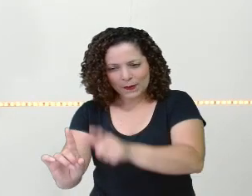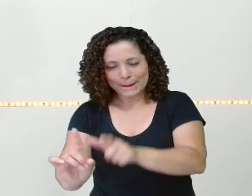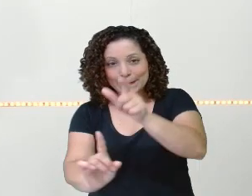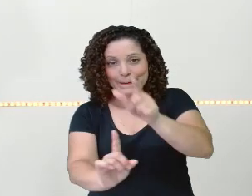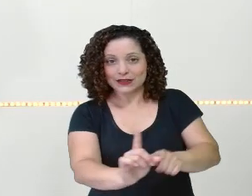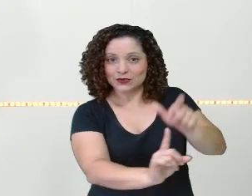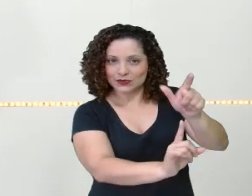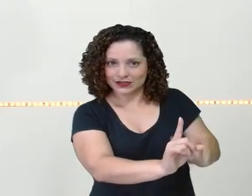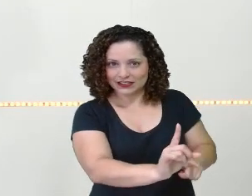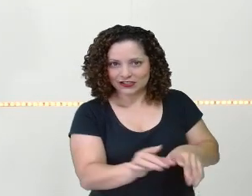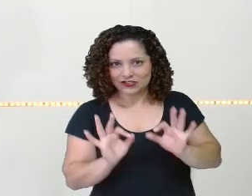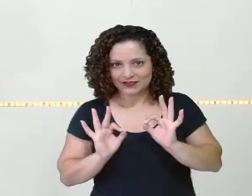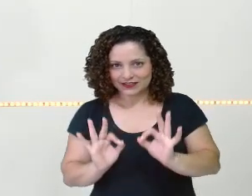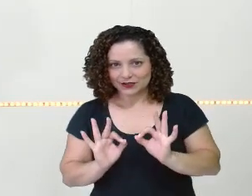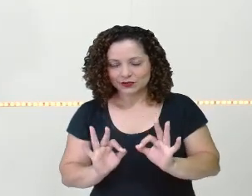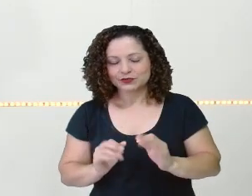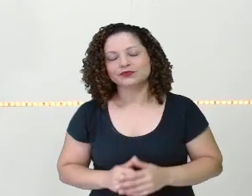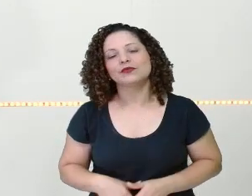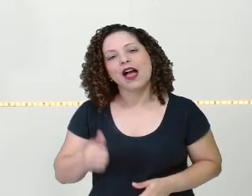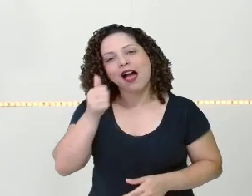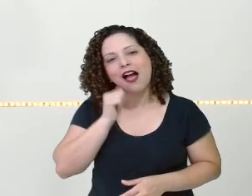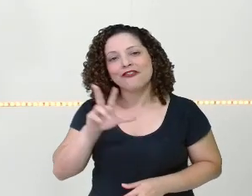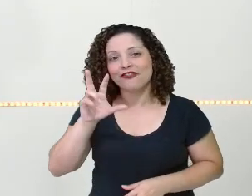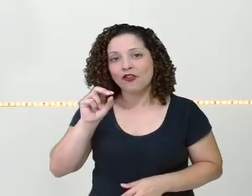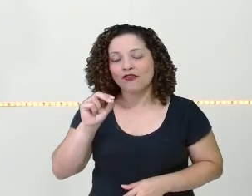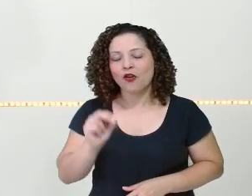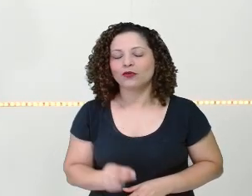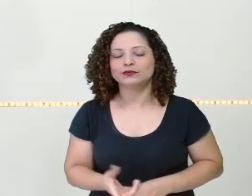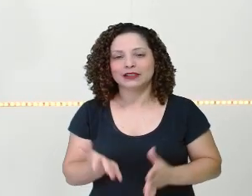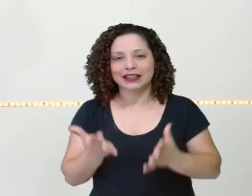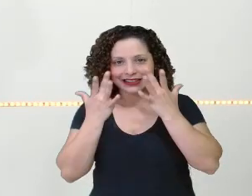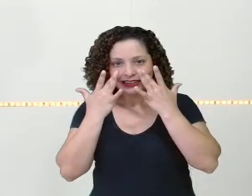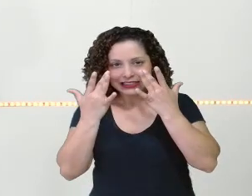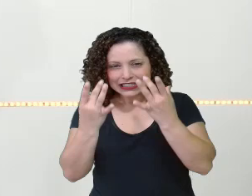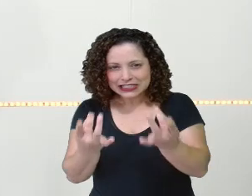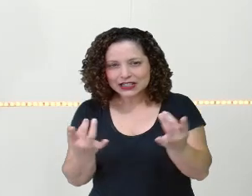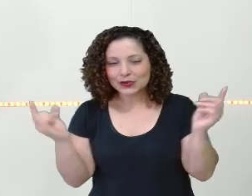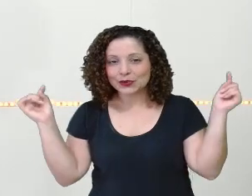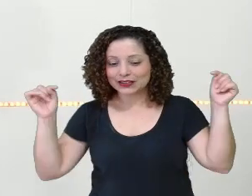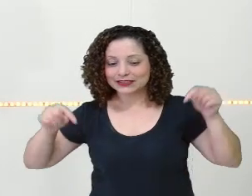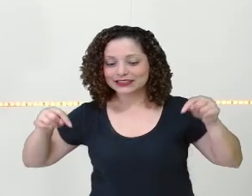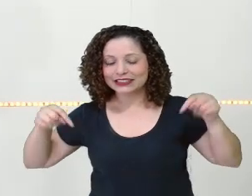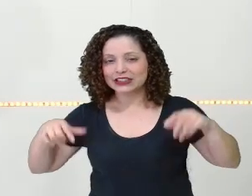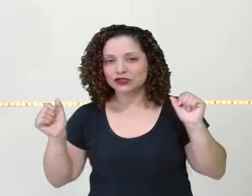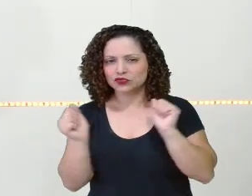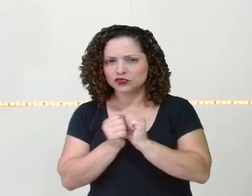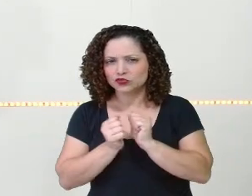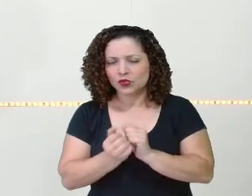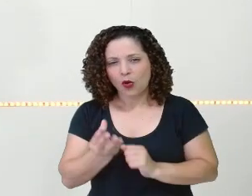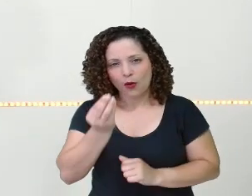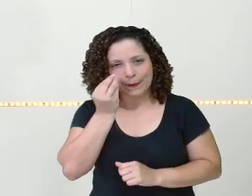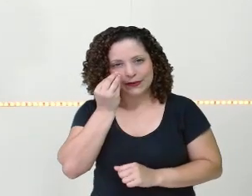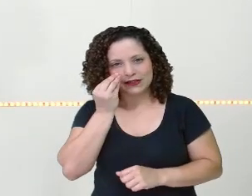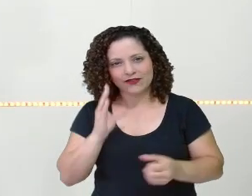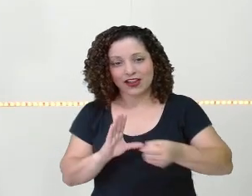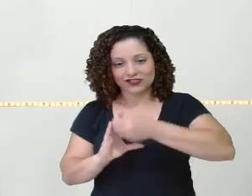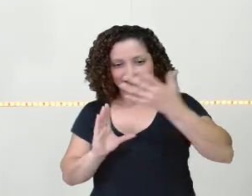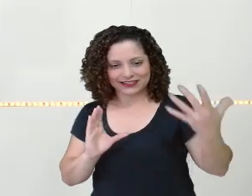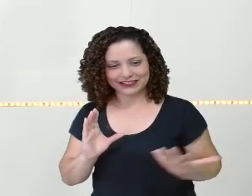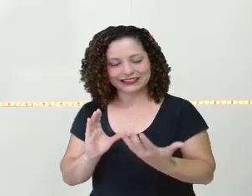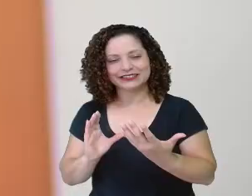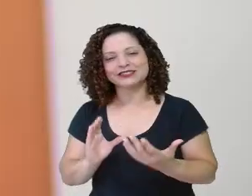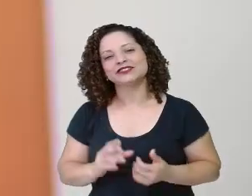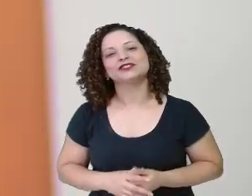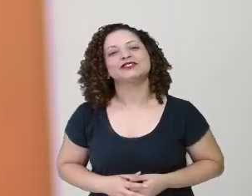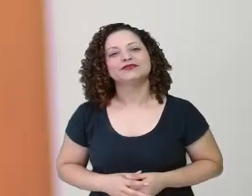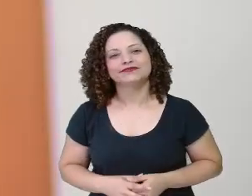na leitura, tá? Vovó Brígida vai ficar aqui bem atenta, prestando atenção e observando essas características. Não é isso